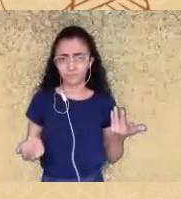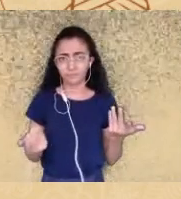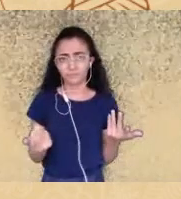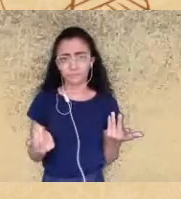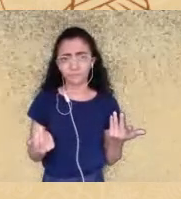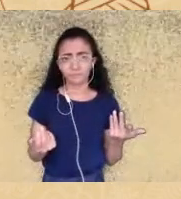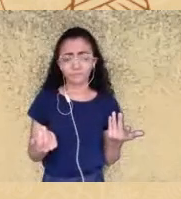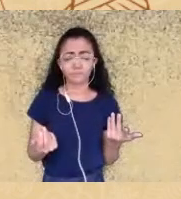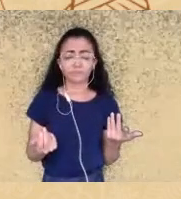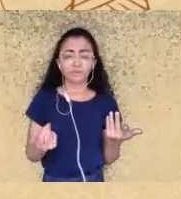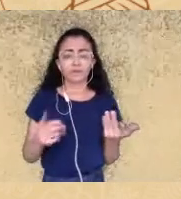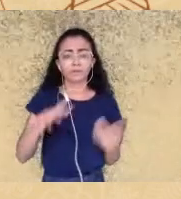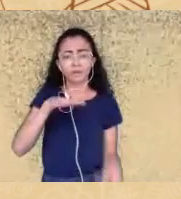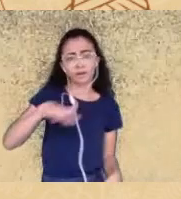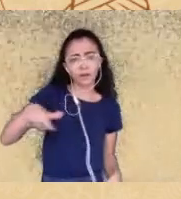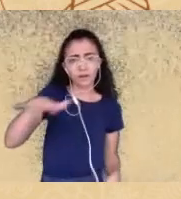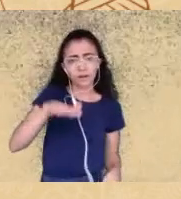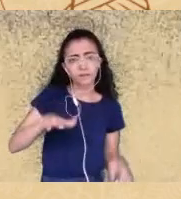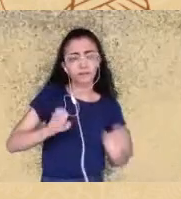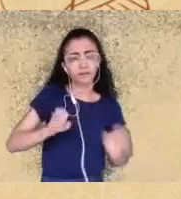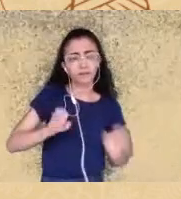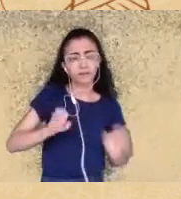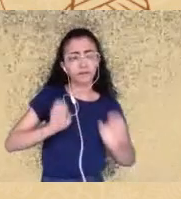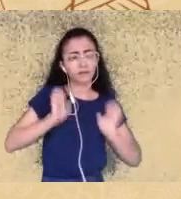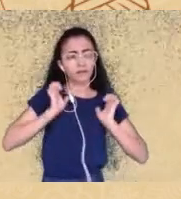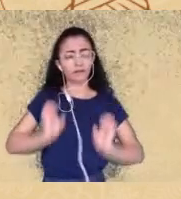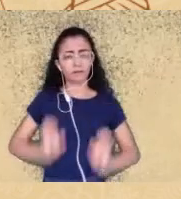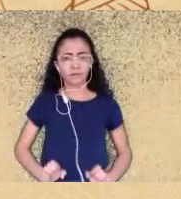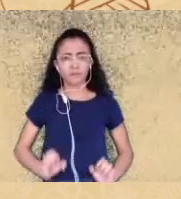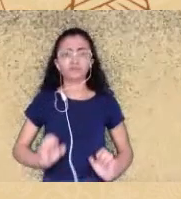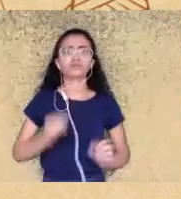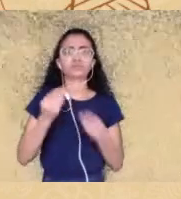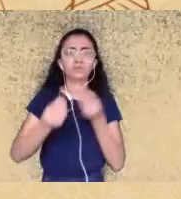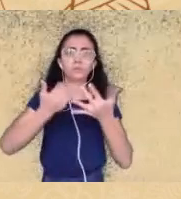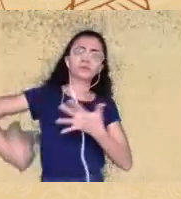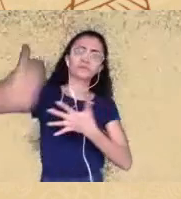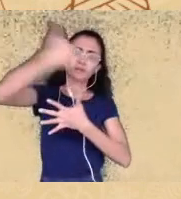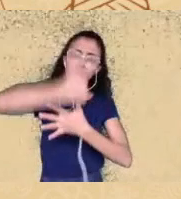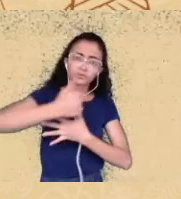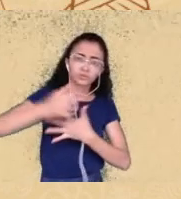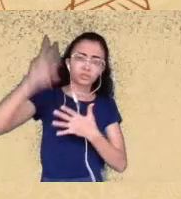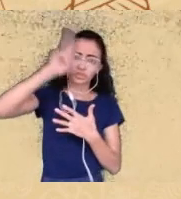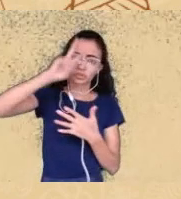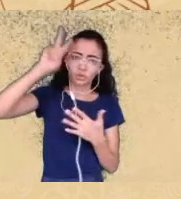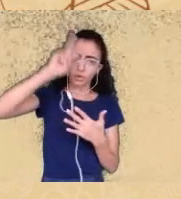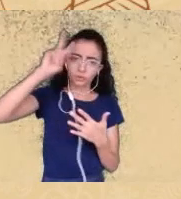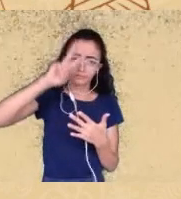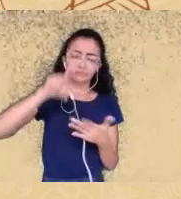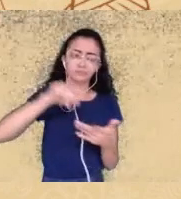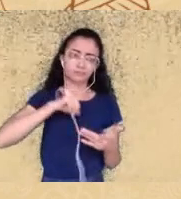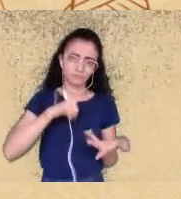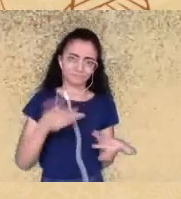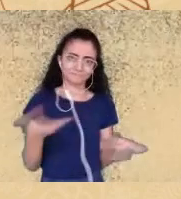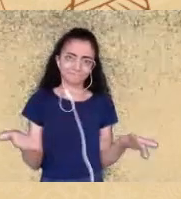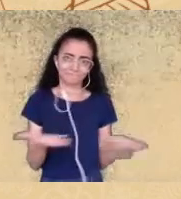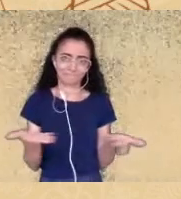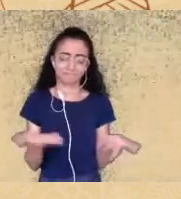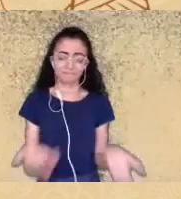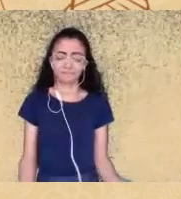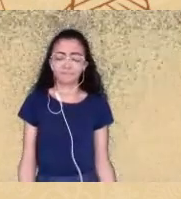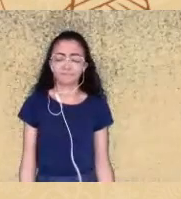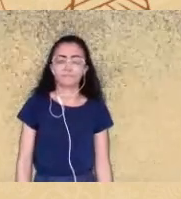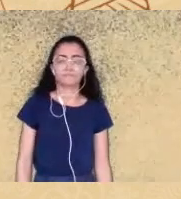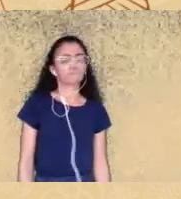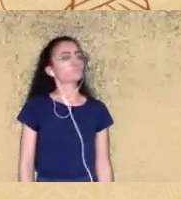ética para esses privilégios históricos que estão aí postos ainda e aí eu acho que era